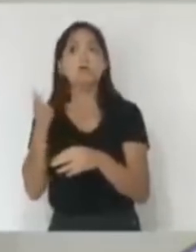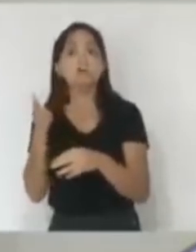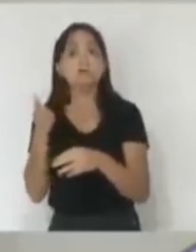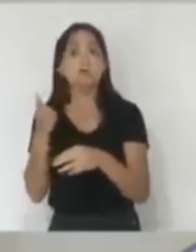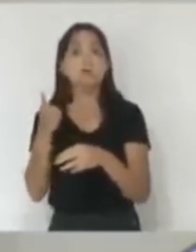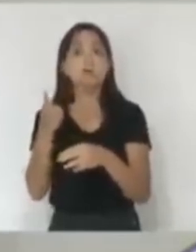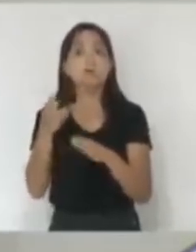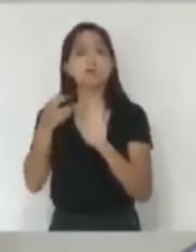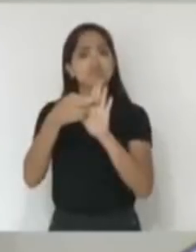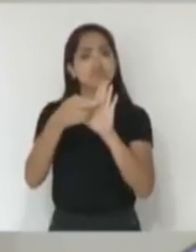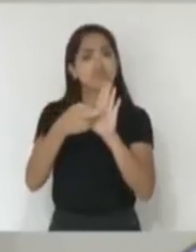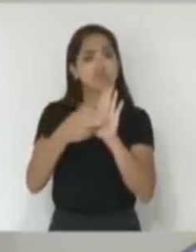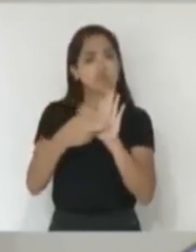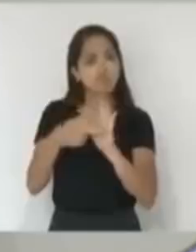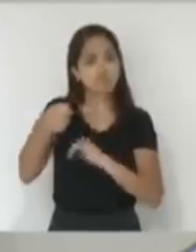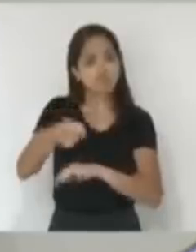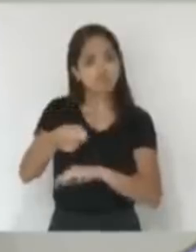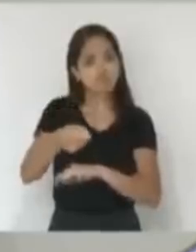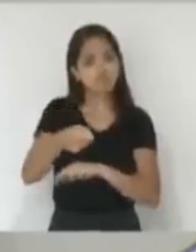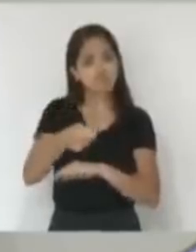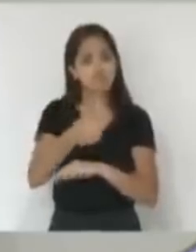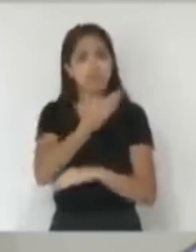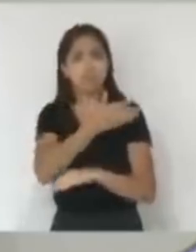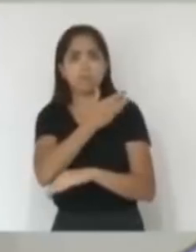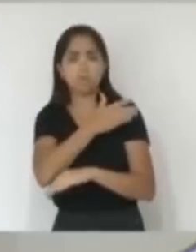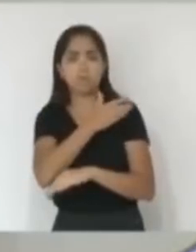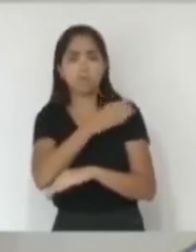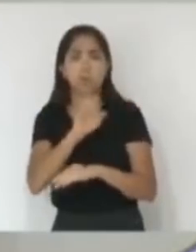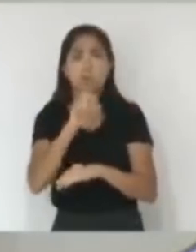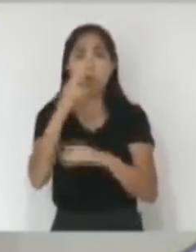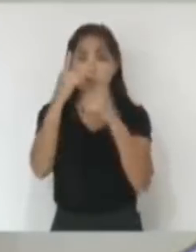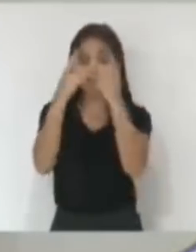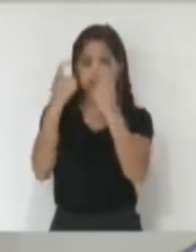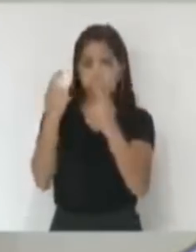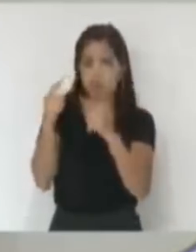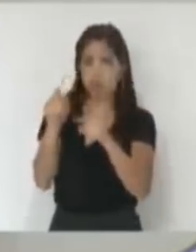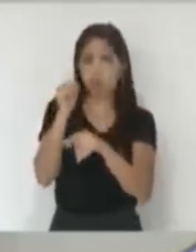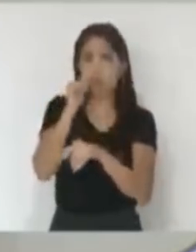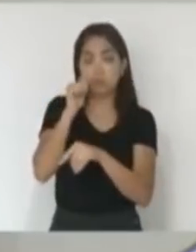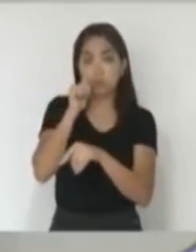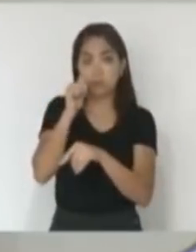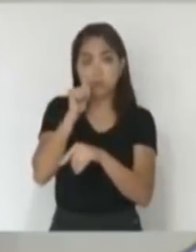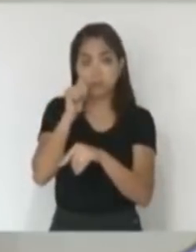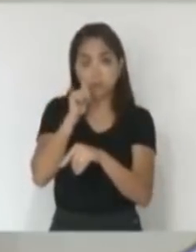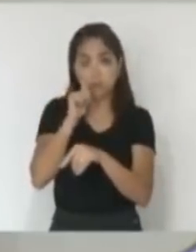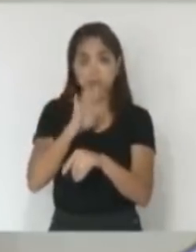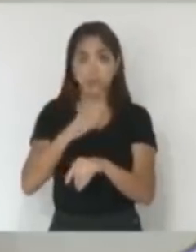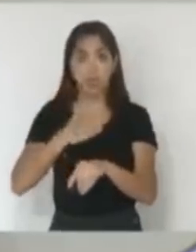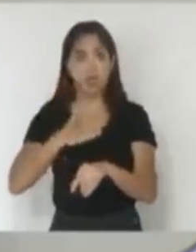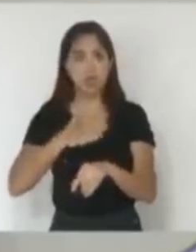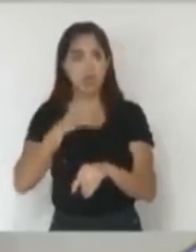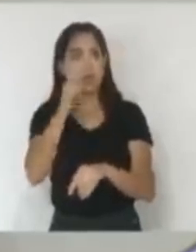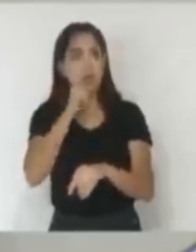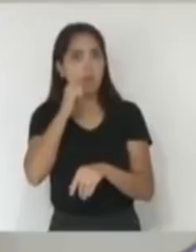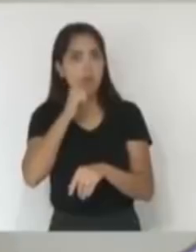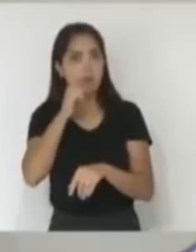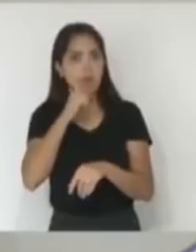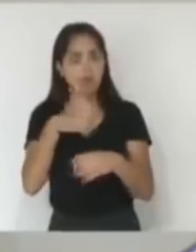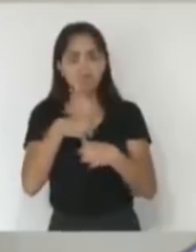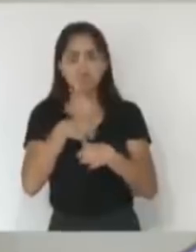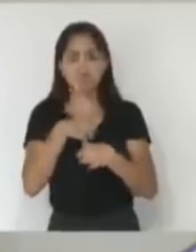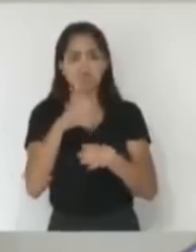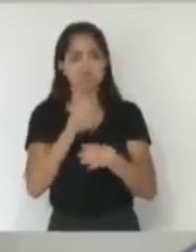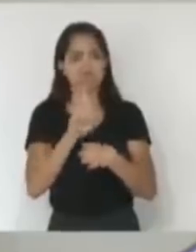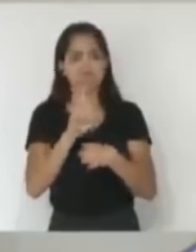regra, truculentos, preconceituosos ou violentos contra mulheres. Como mulher conservadora me sinto ofendida com o título dessa